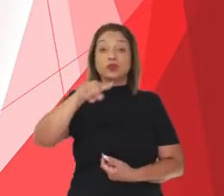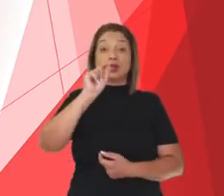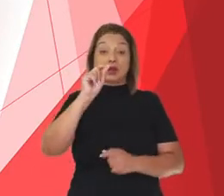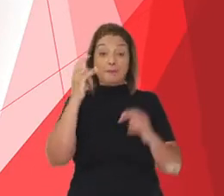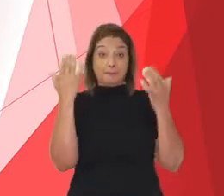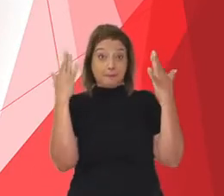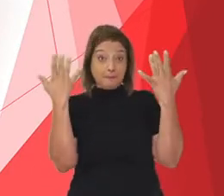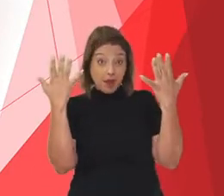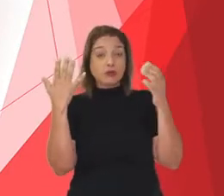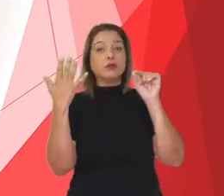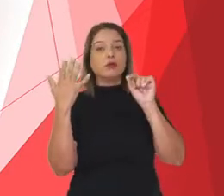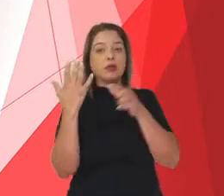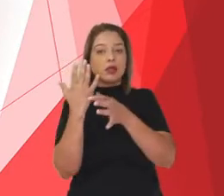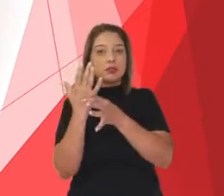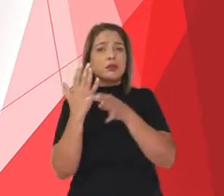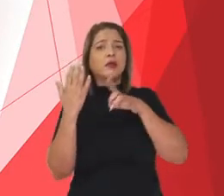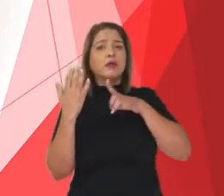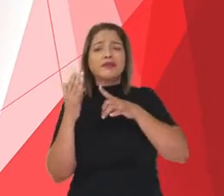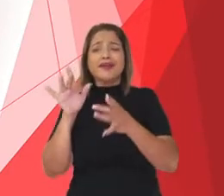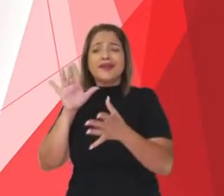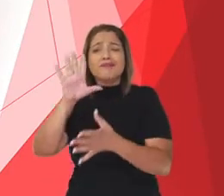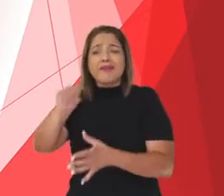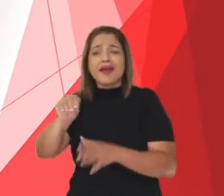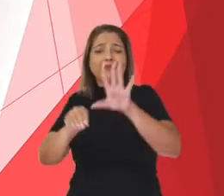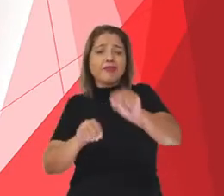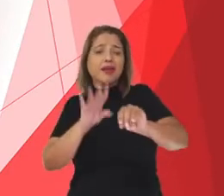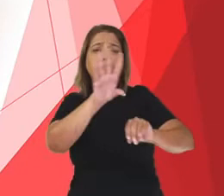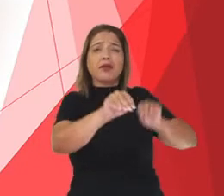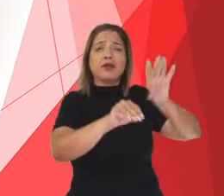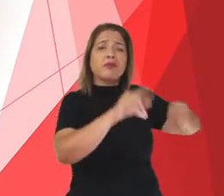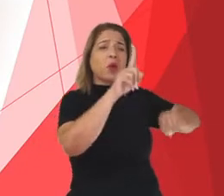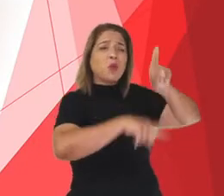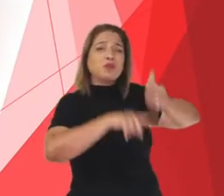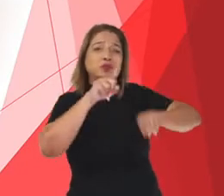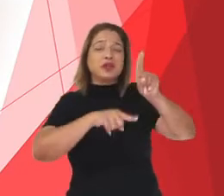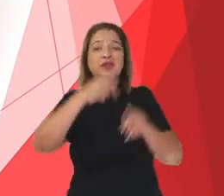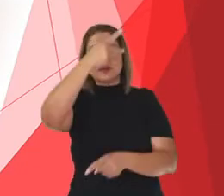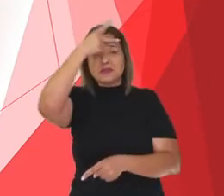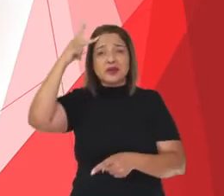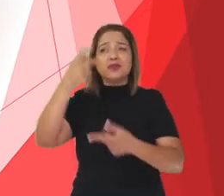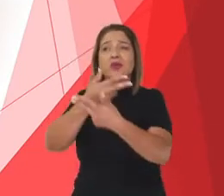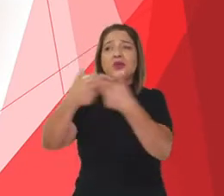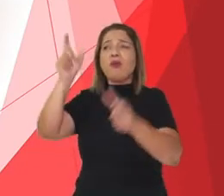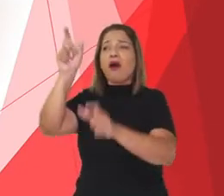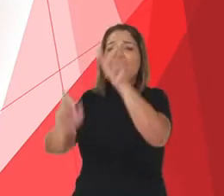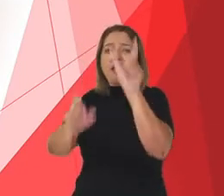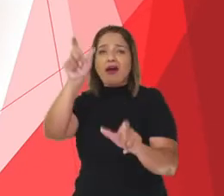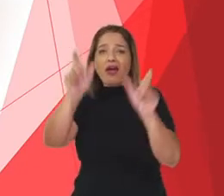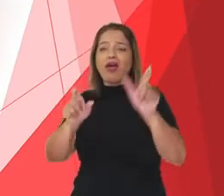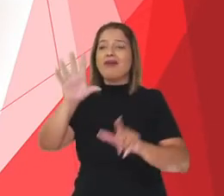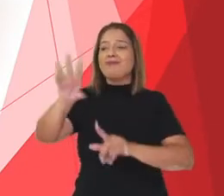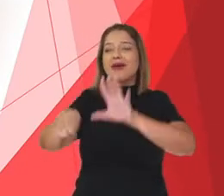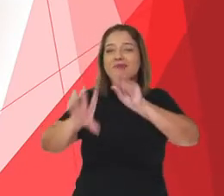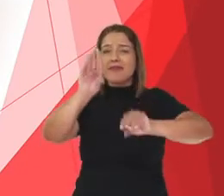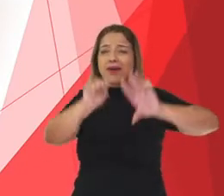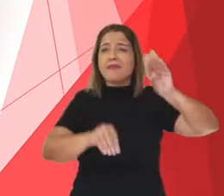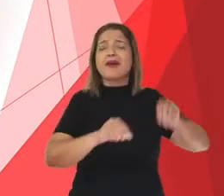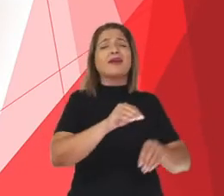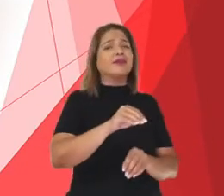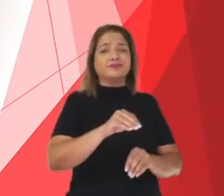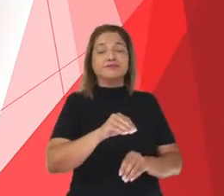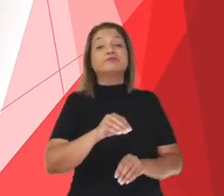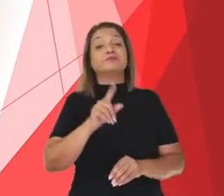as nossas mãos têm contato com vários objetos e pessoas durante o dia todo. Manter as mãos